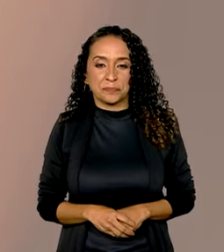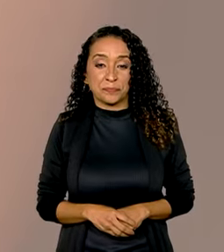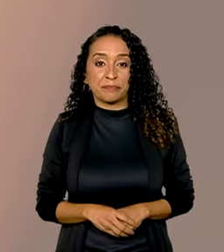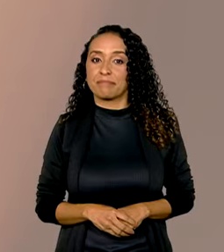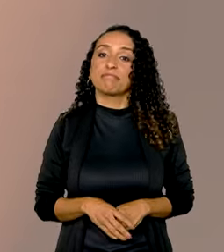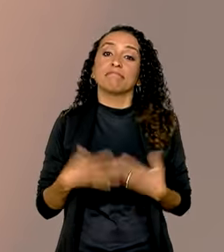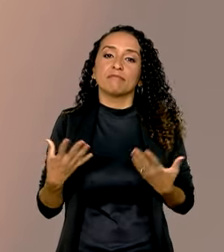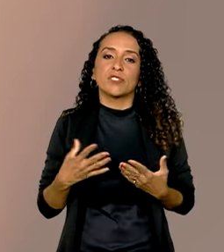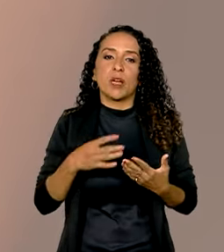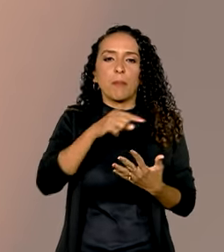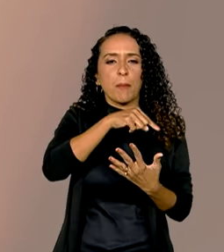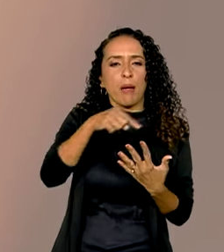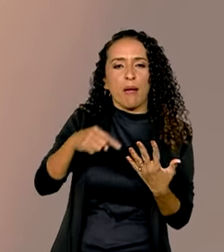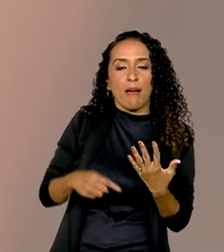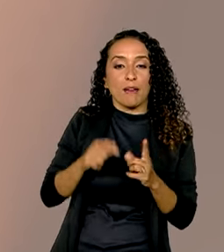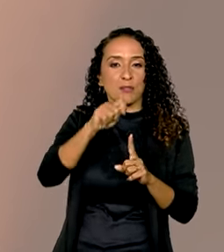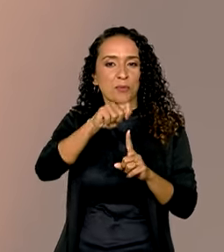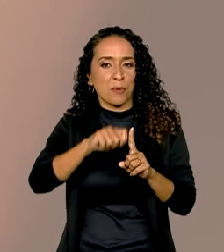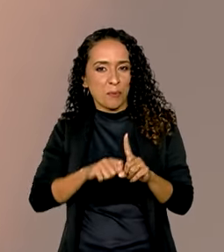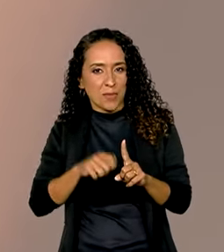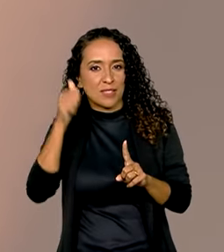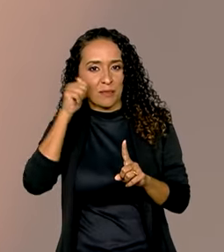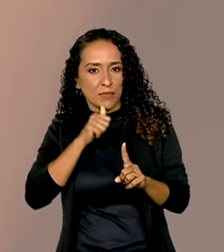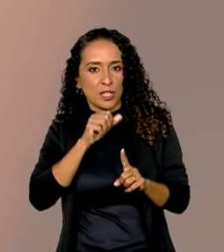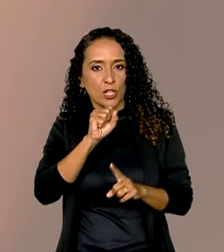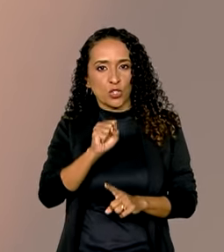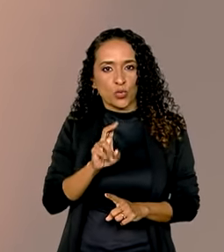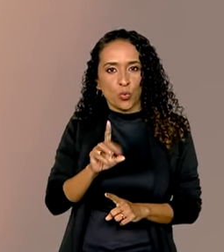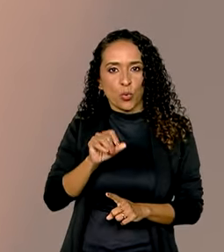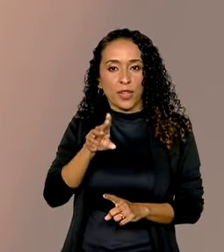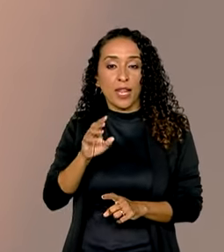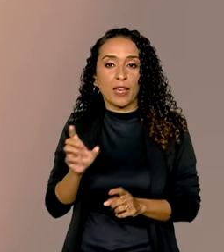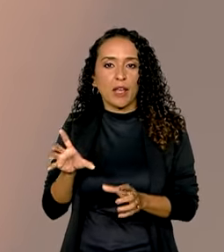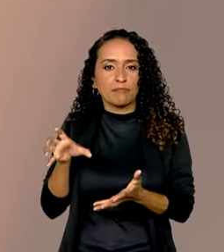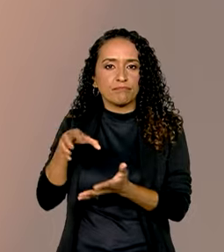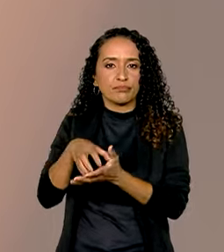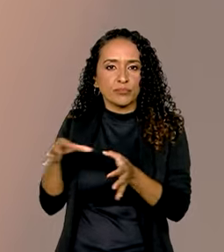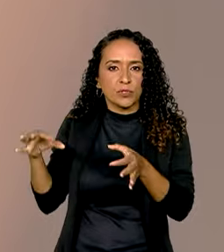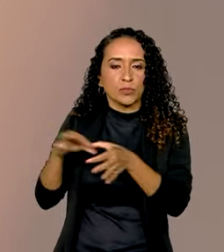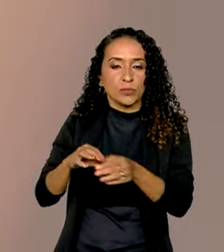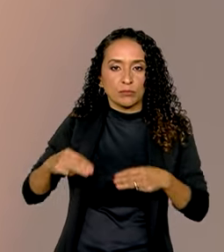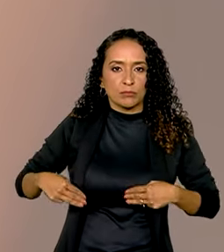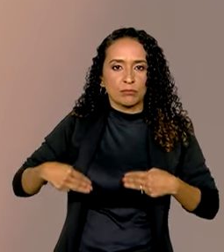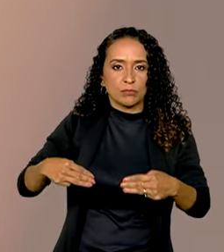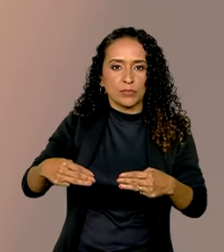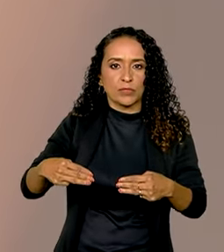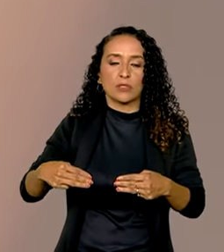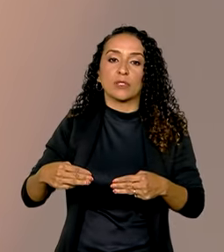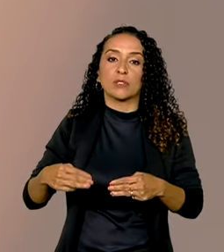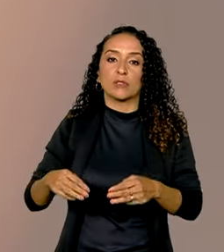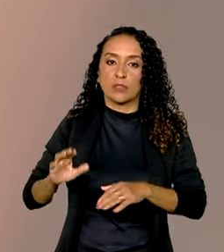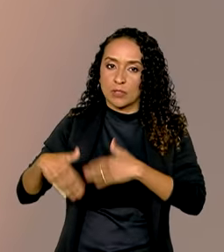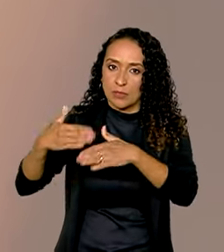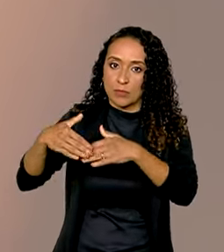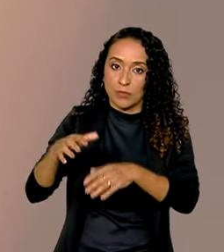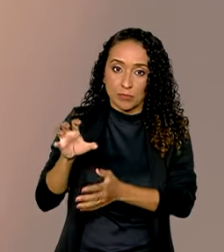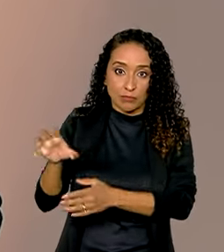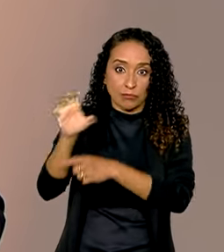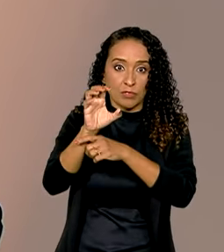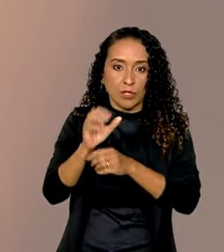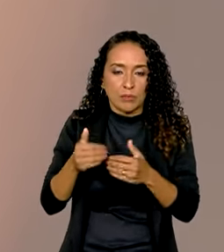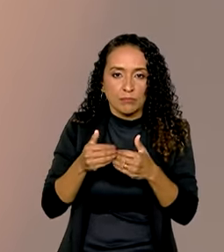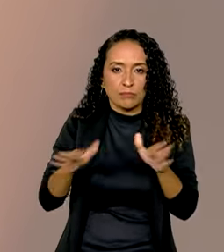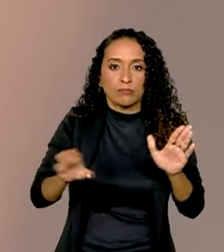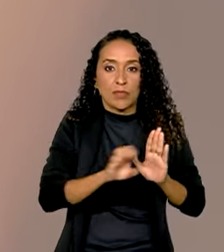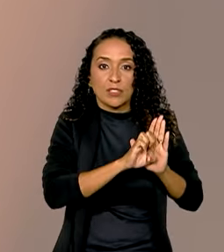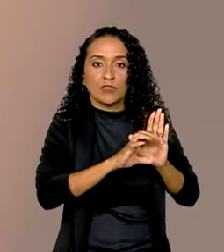E dentro das ações do Mês da Mulher, a Sudene, órgão ligado ao Ministério do Desenvolvimento Regional, lançou um edital para